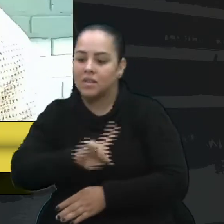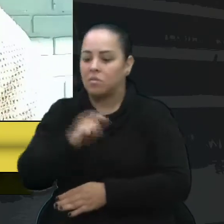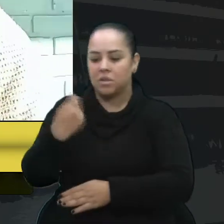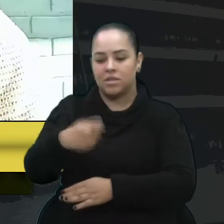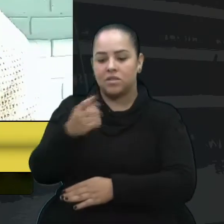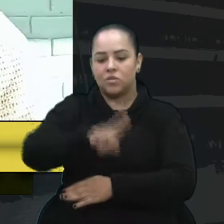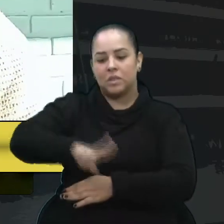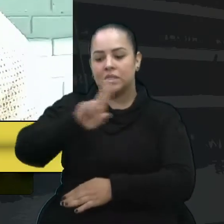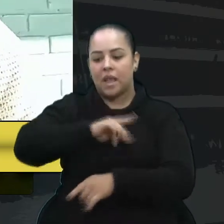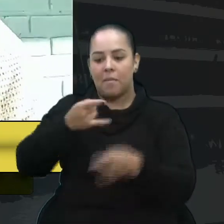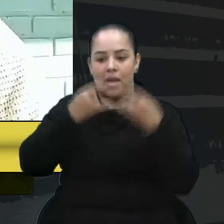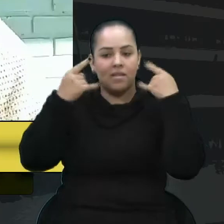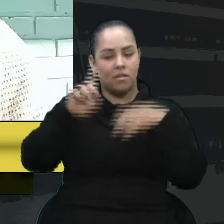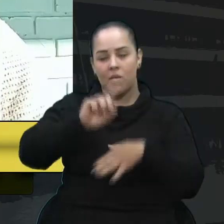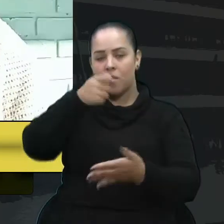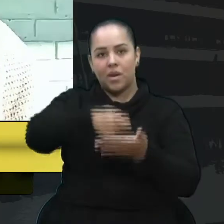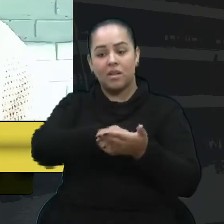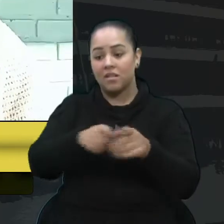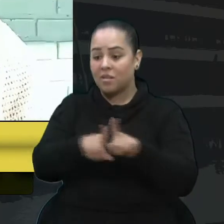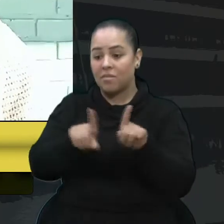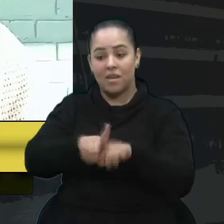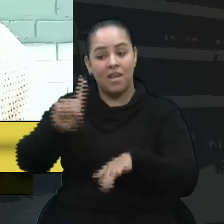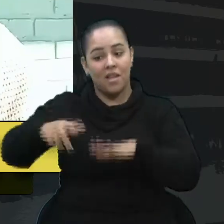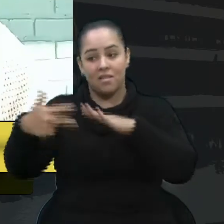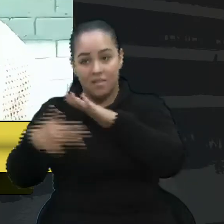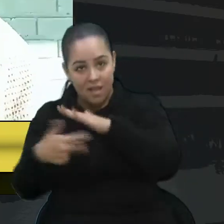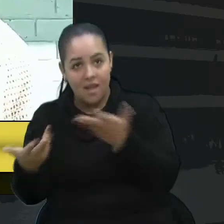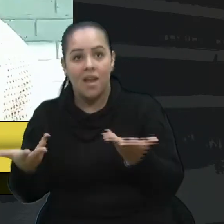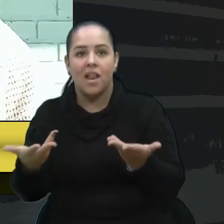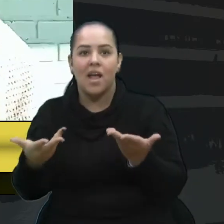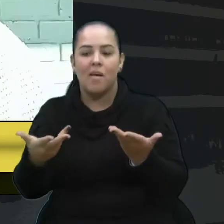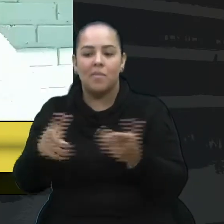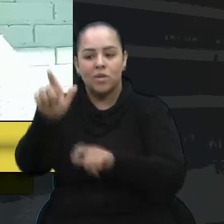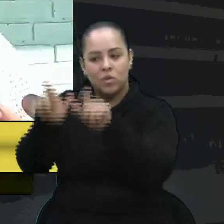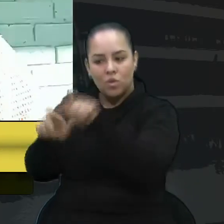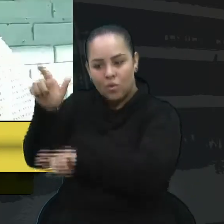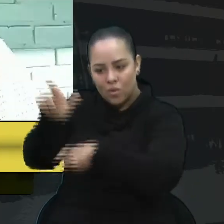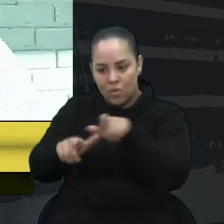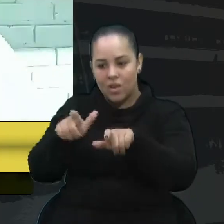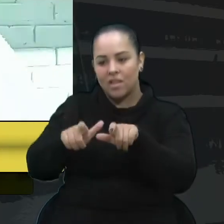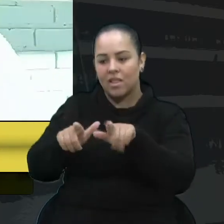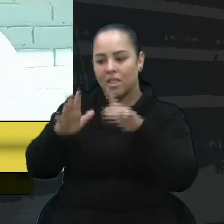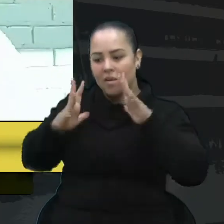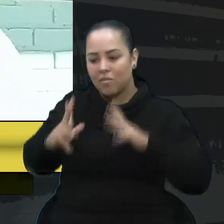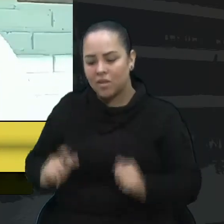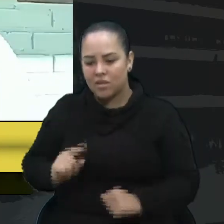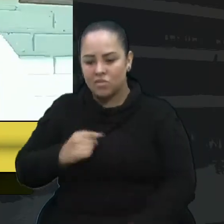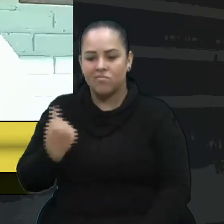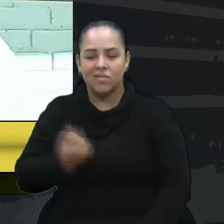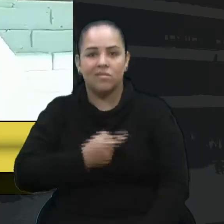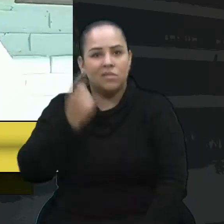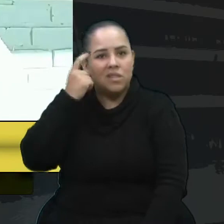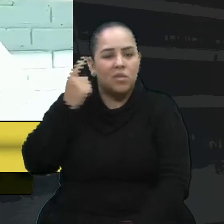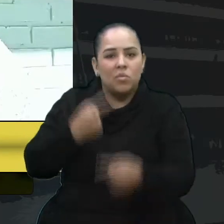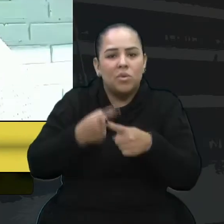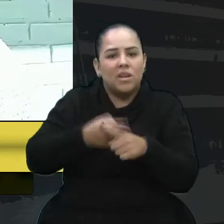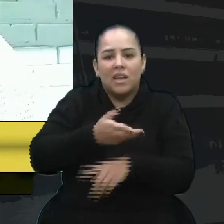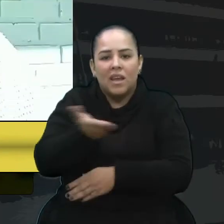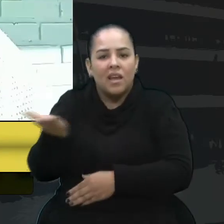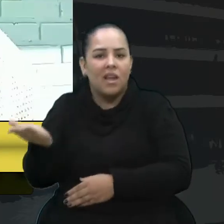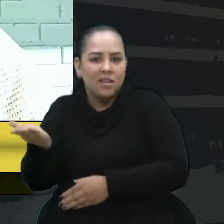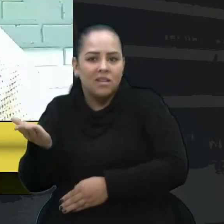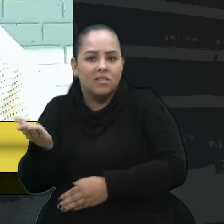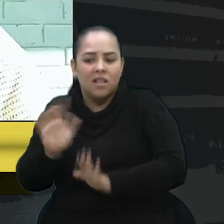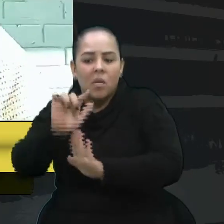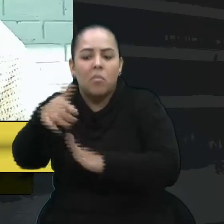terceirizadas, né? Assim como o pessoal da higienização, e aí a gente fica pensando, né? Por que eles vão ser vacinados